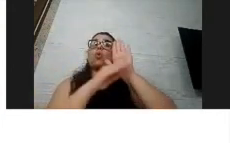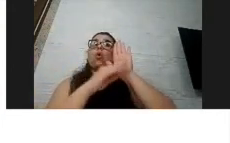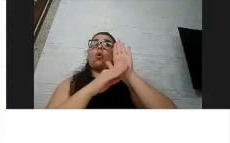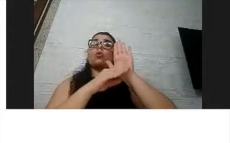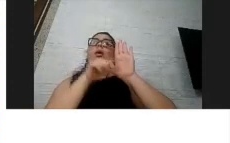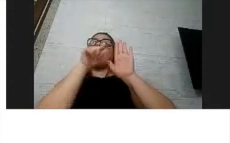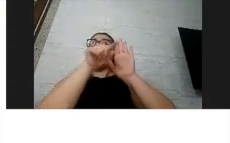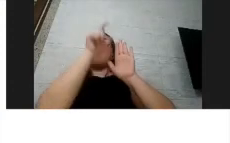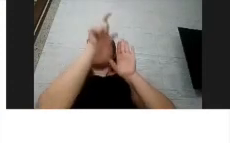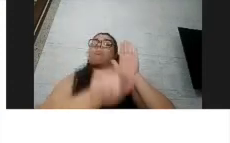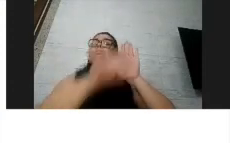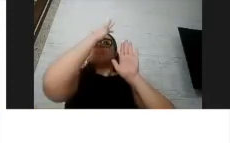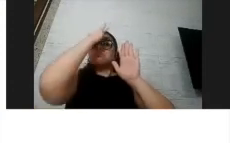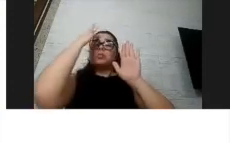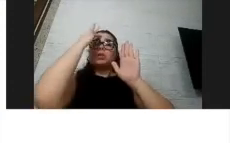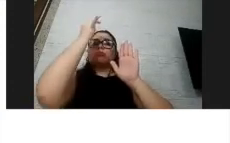pessoa, tá bom?